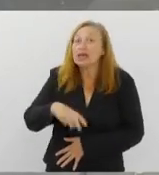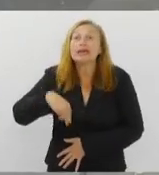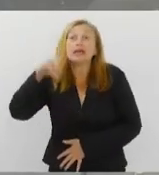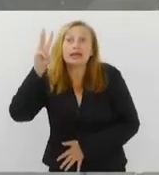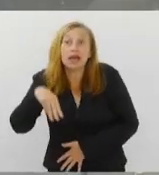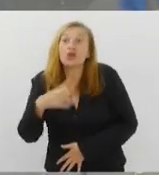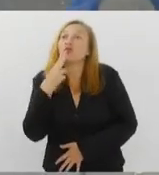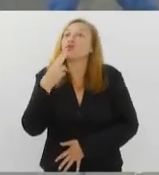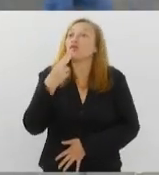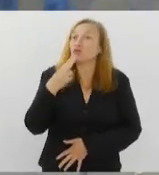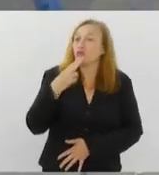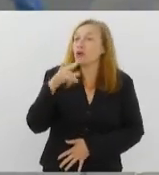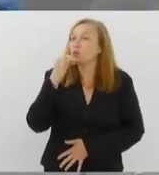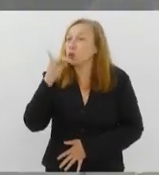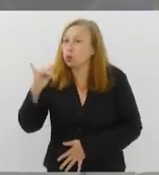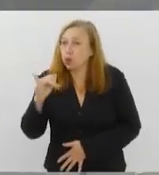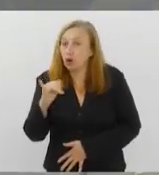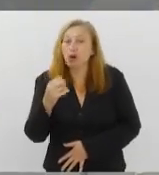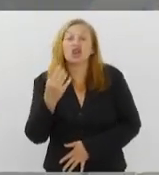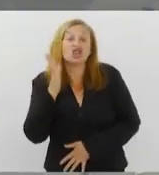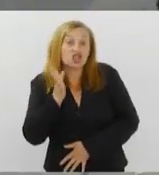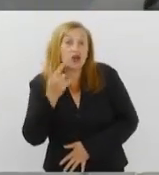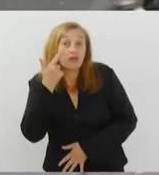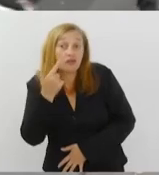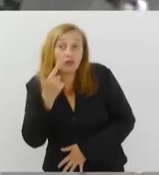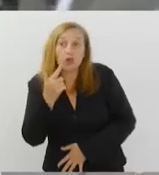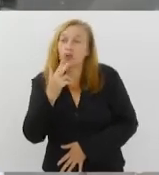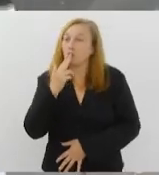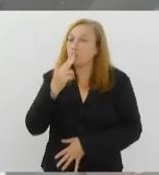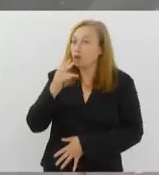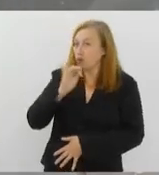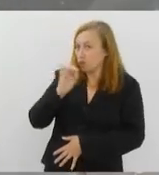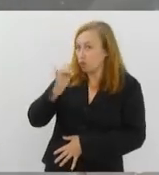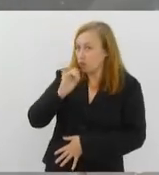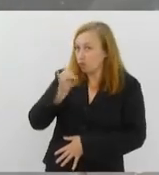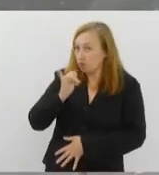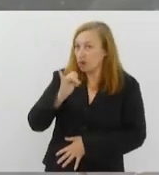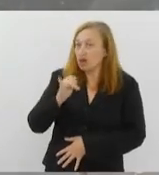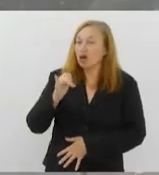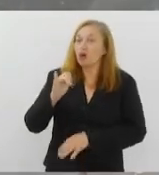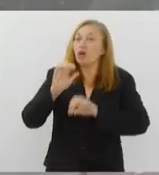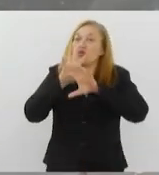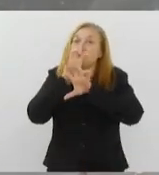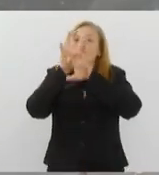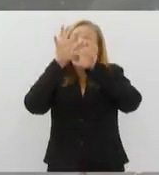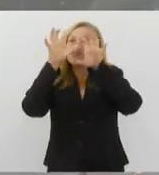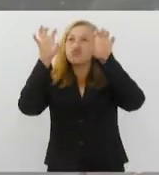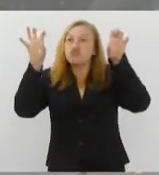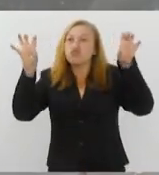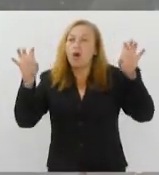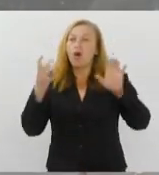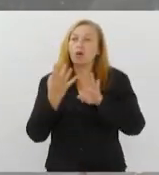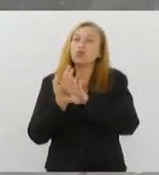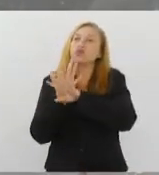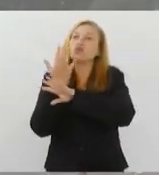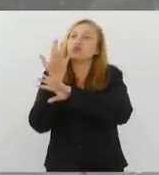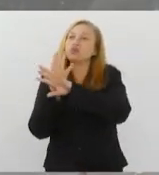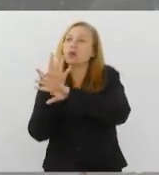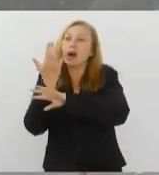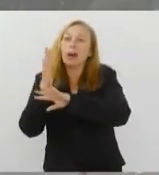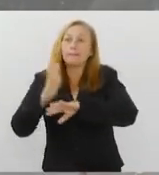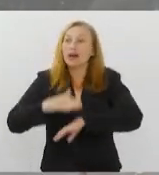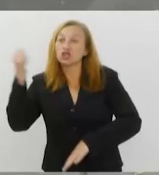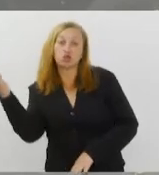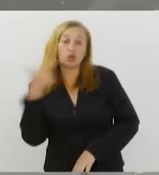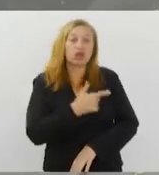fuma o cigarro eletrônico, quem já viu uma pessoa fumando, vê que tem uma nuvem de fumaça enorme, muitas vezes até maior do que o cigarro tradicional.